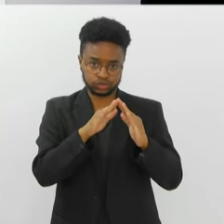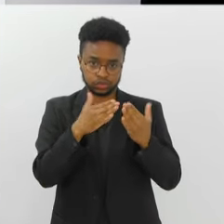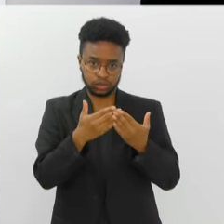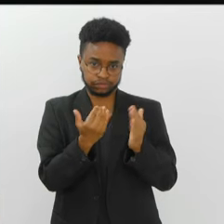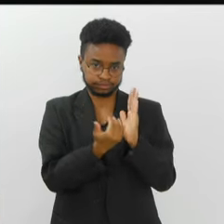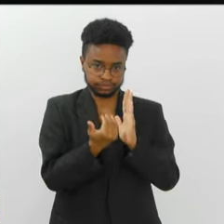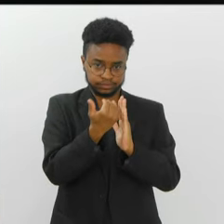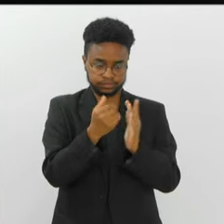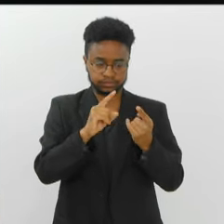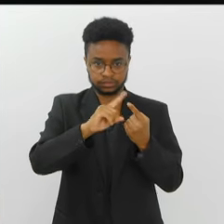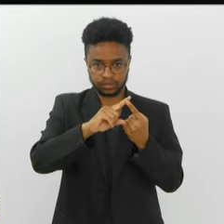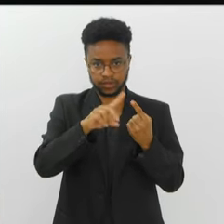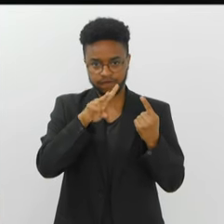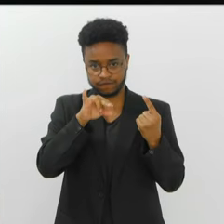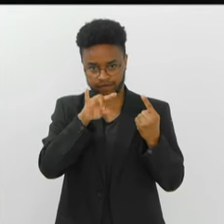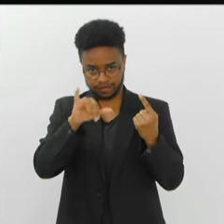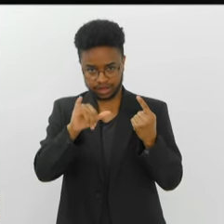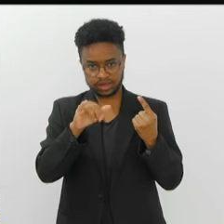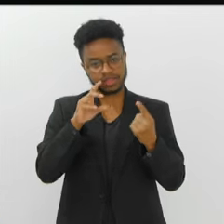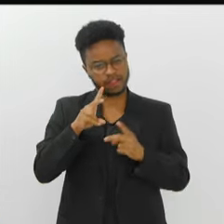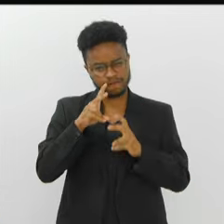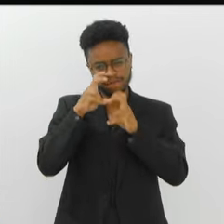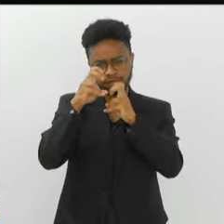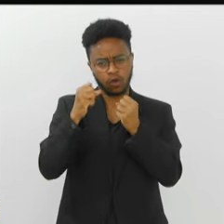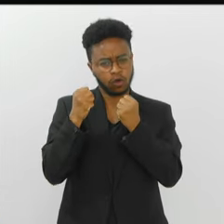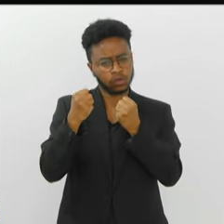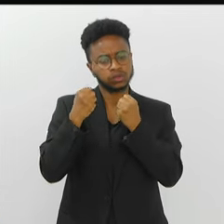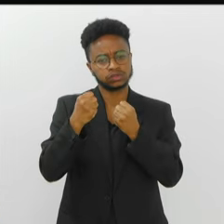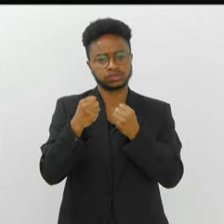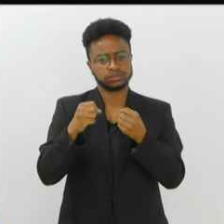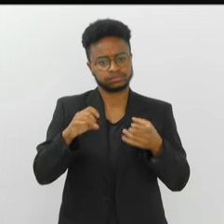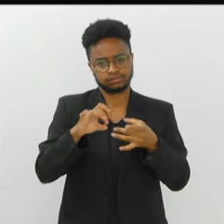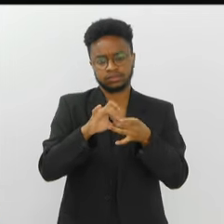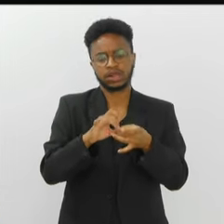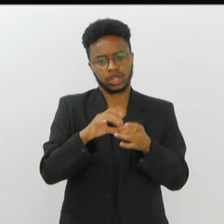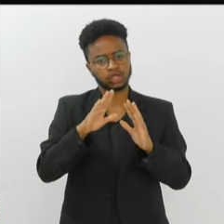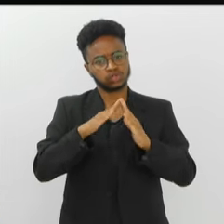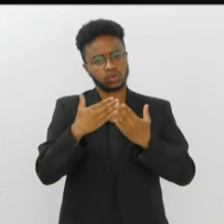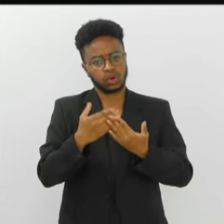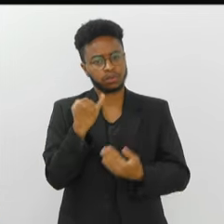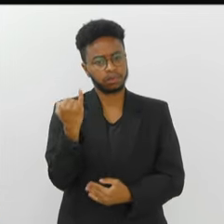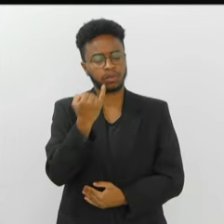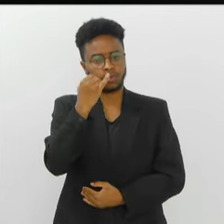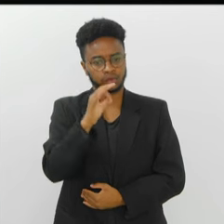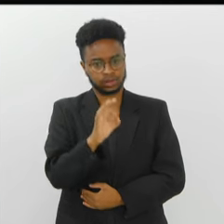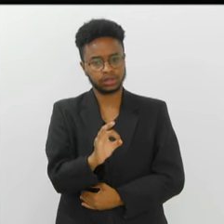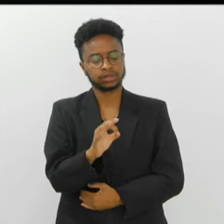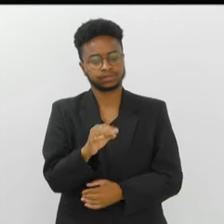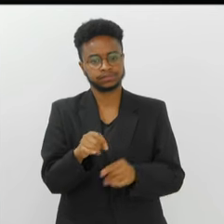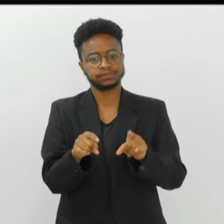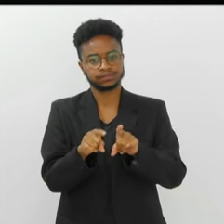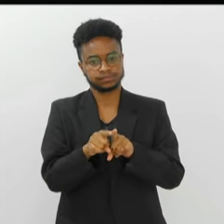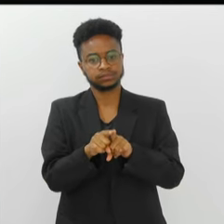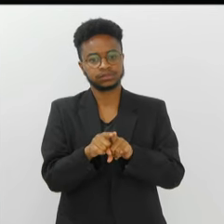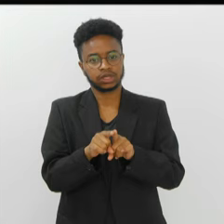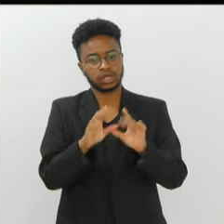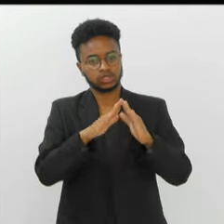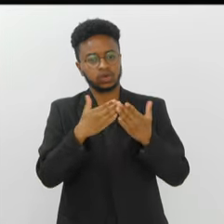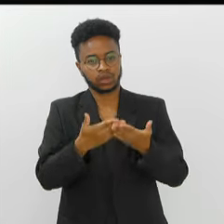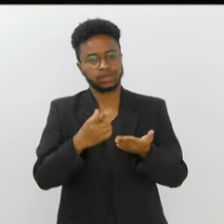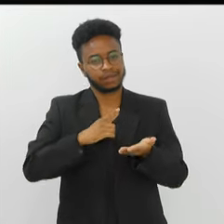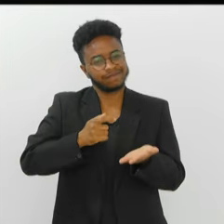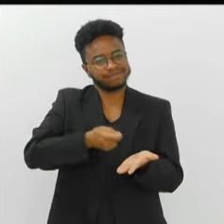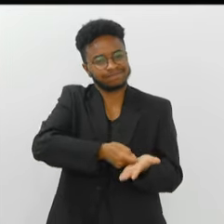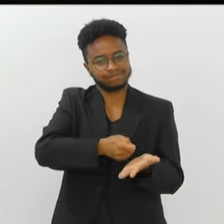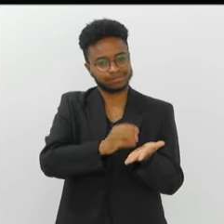potências. A Vai Vai, com a força da comunidade, é uma escola de peso, né? E a escola